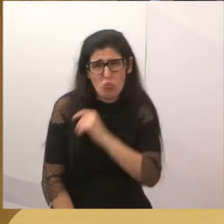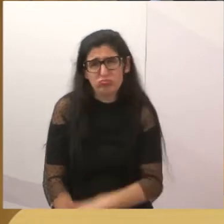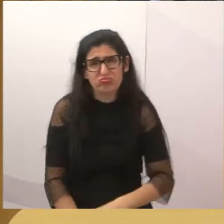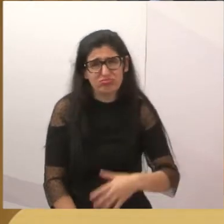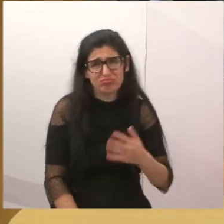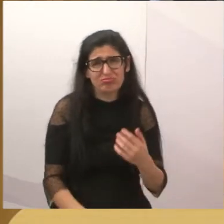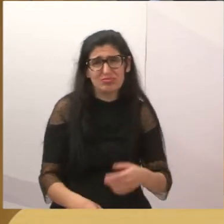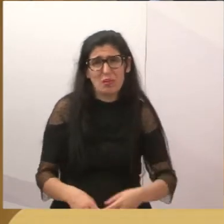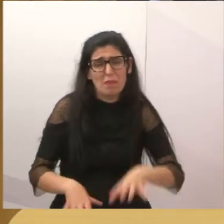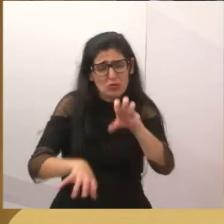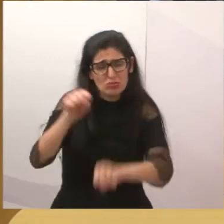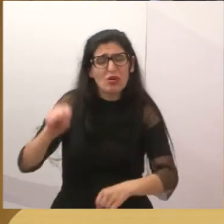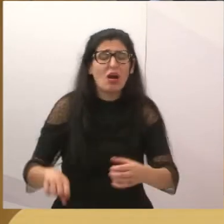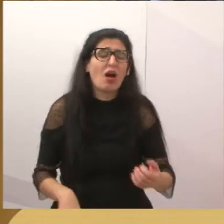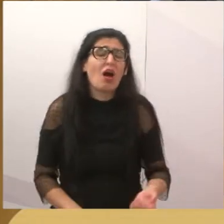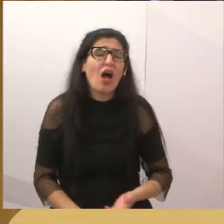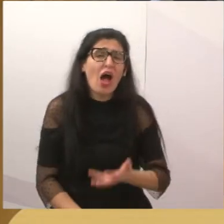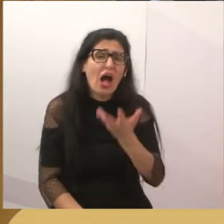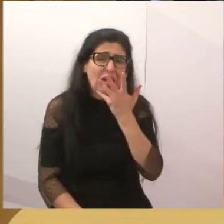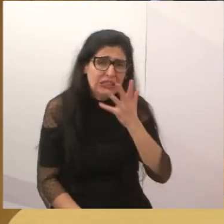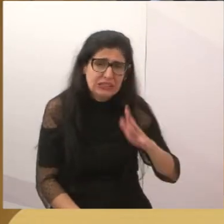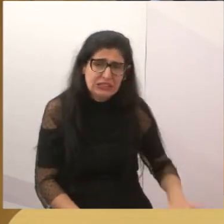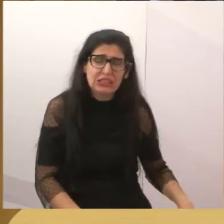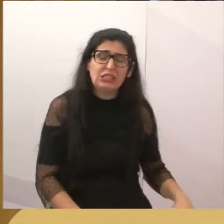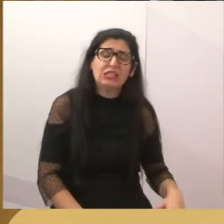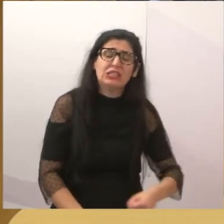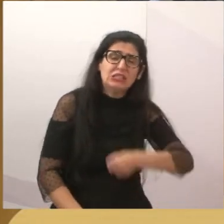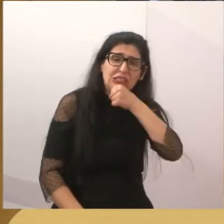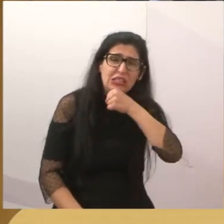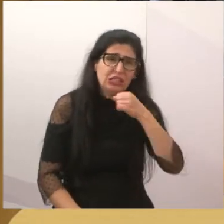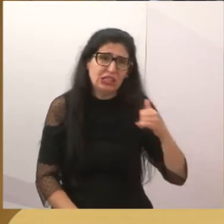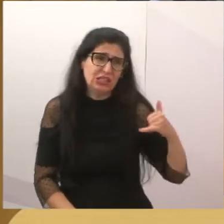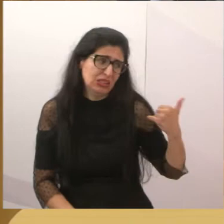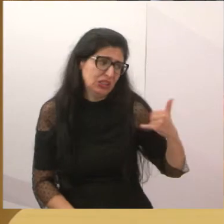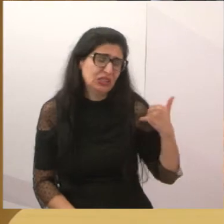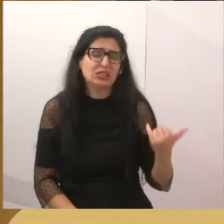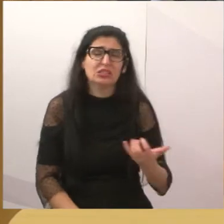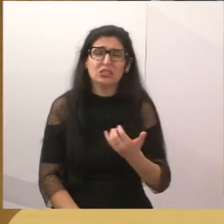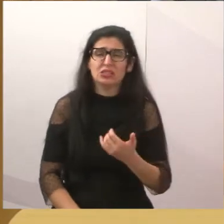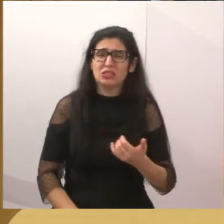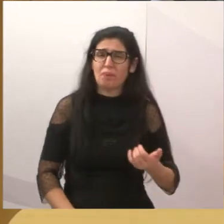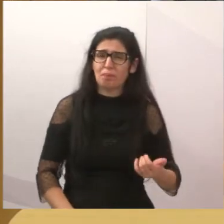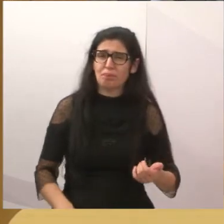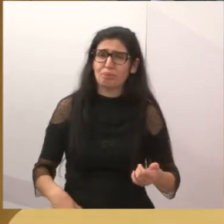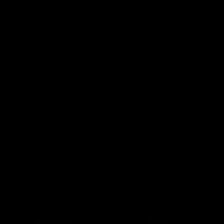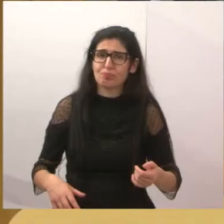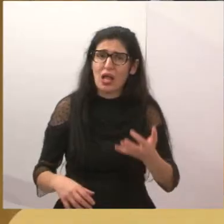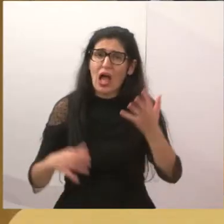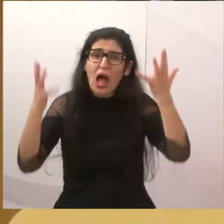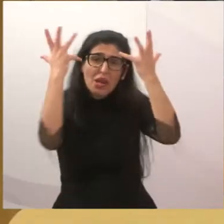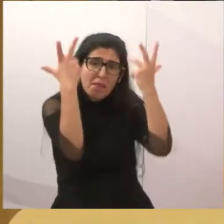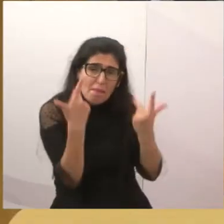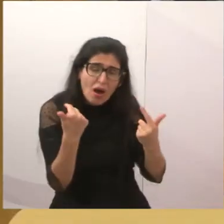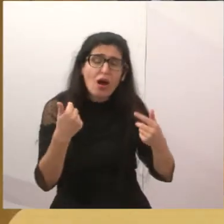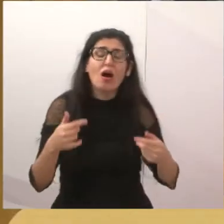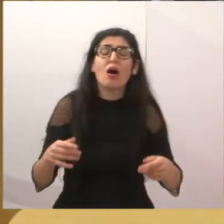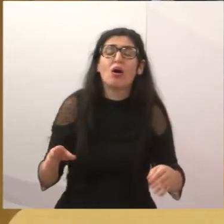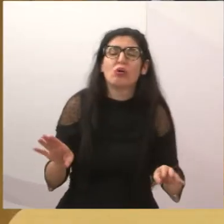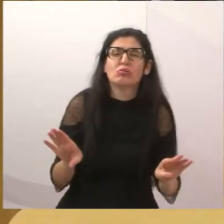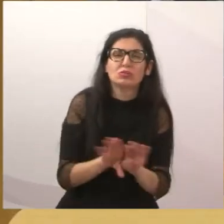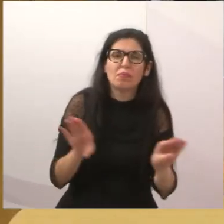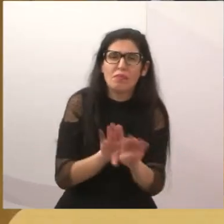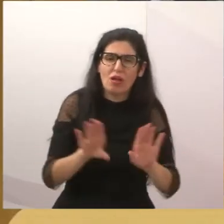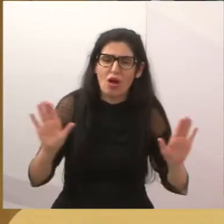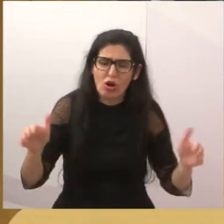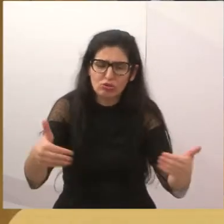Então, gostaria de pedir, agora no final do ano, que as pessoas pensassem muito bem. É claro que vão soltar. Isso é normal, faz parte da cultura. Mas que você